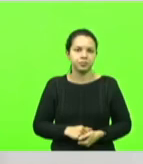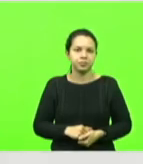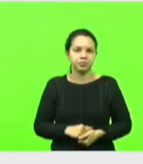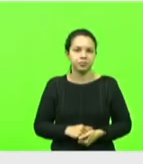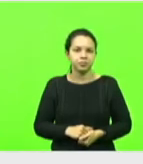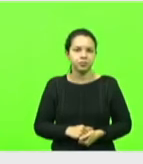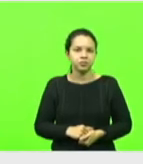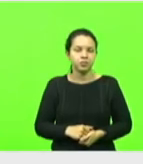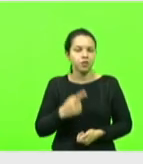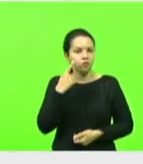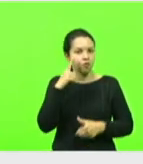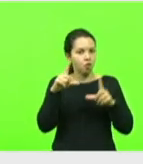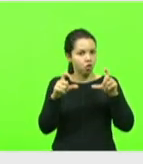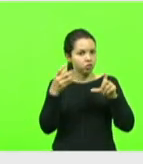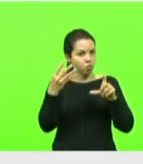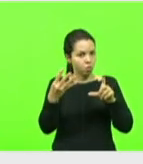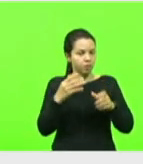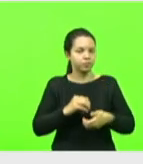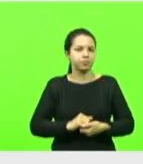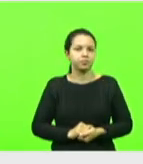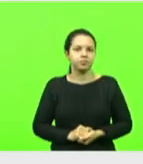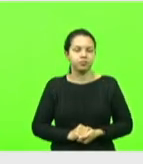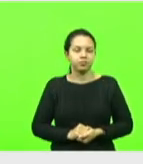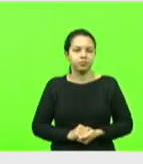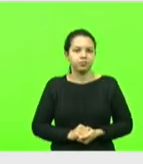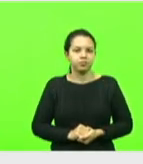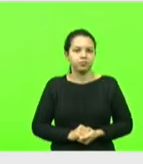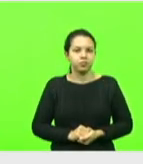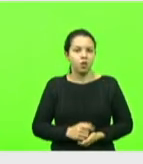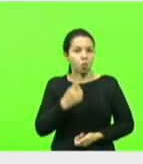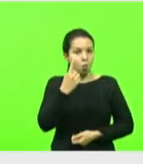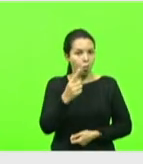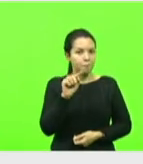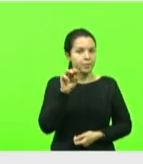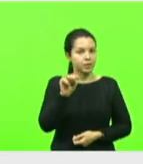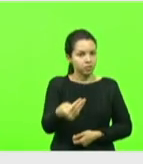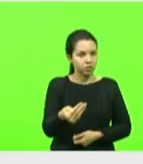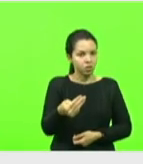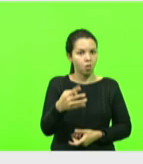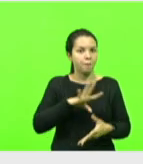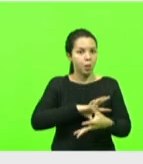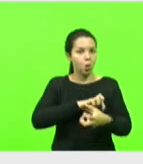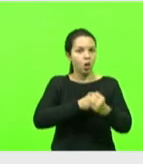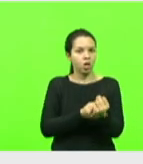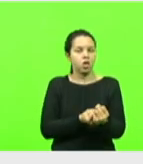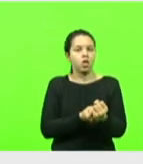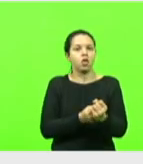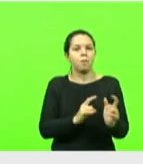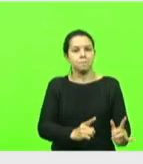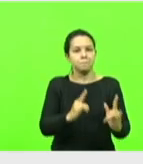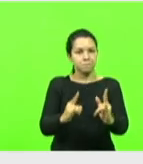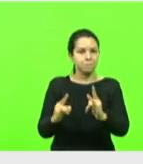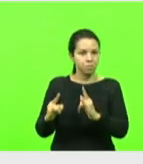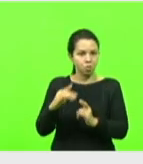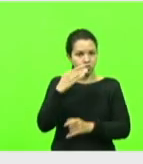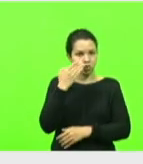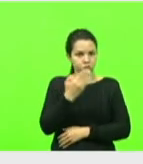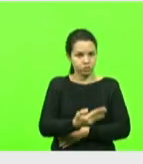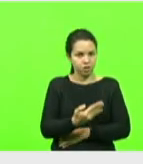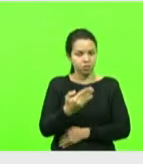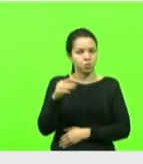Imagem 4, por favor. Imagem 4. Um milhão em bloqueio de imóveis solicitados pelo Estado, pendente de decisão judicial.